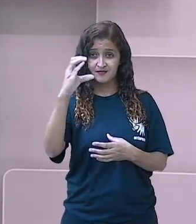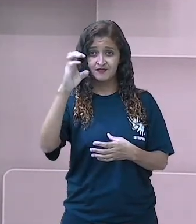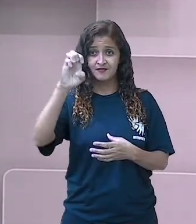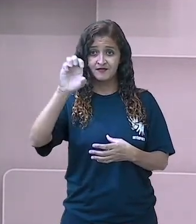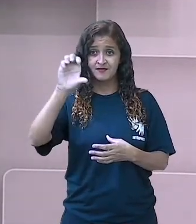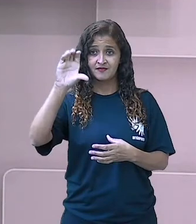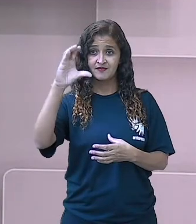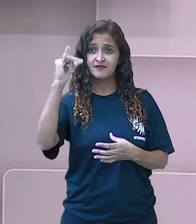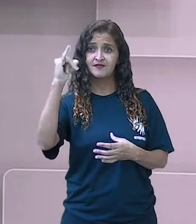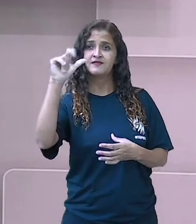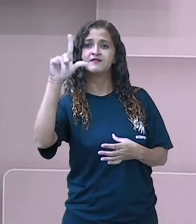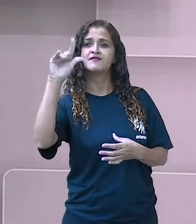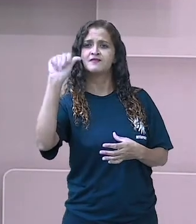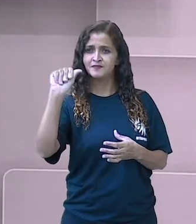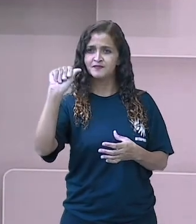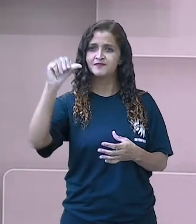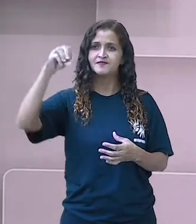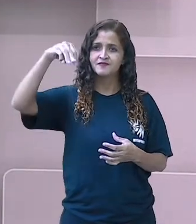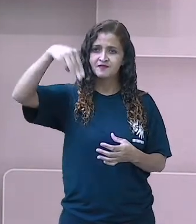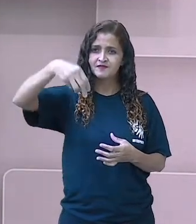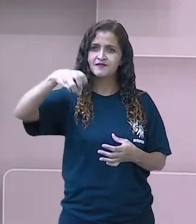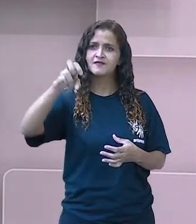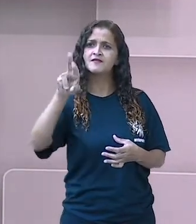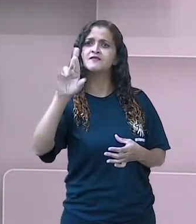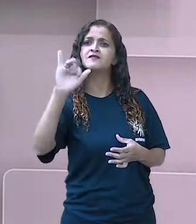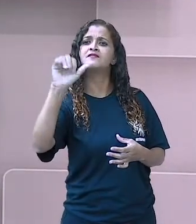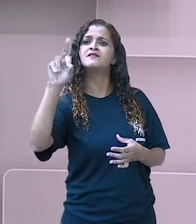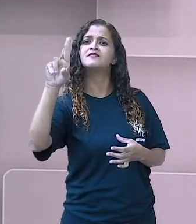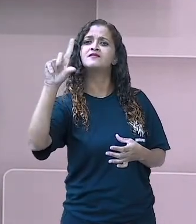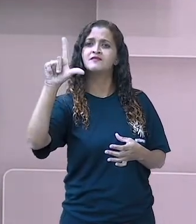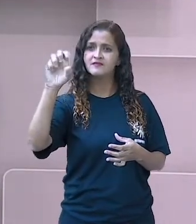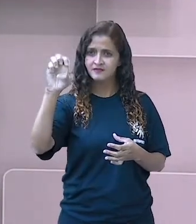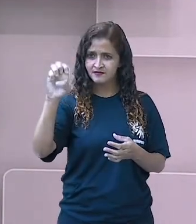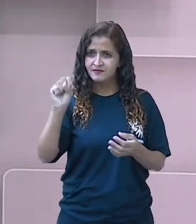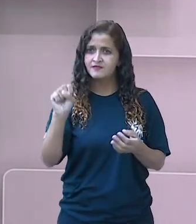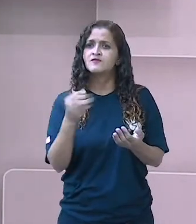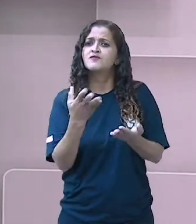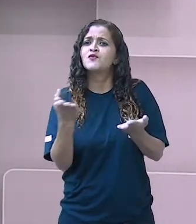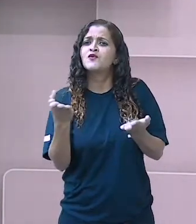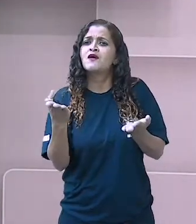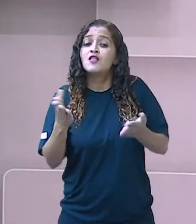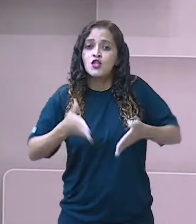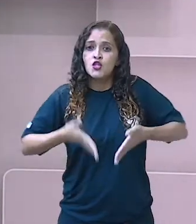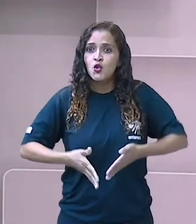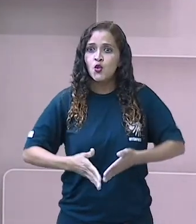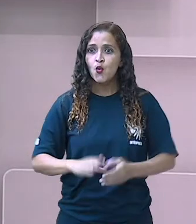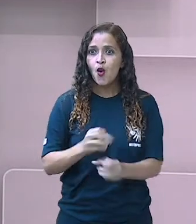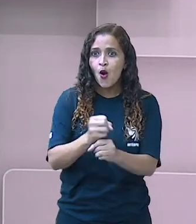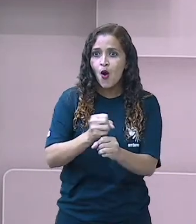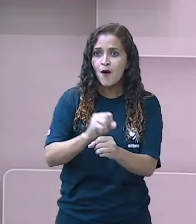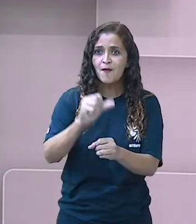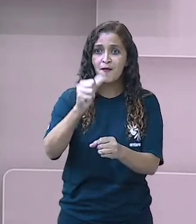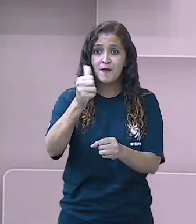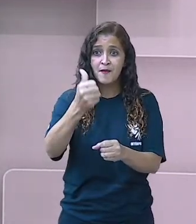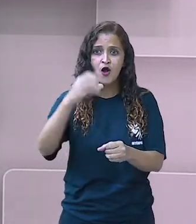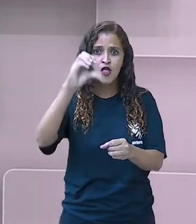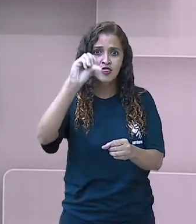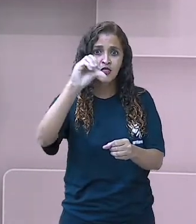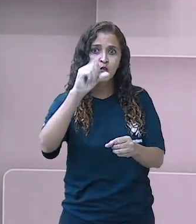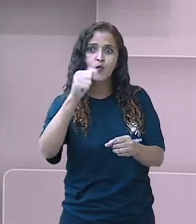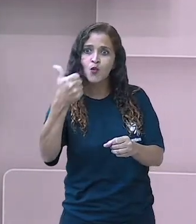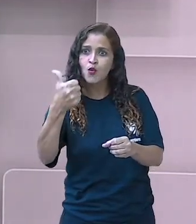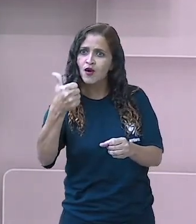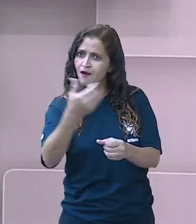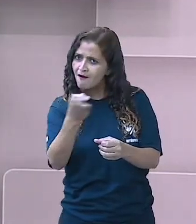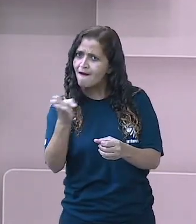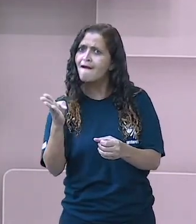Meireles. Você já ouviu falar? Não? Cecília Meireles nasceu em 1901. Você acredita?